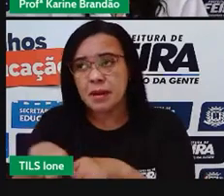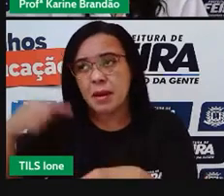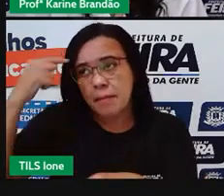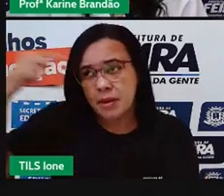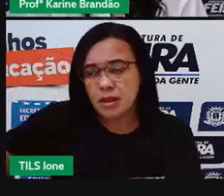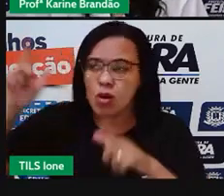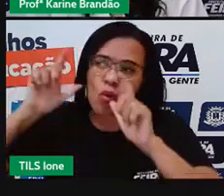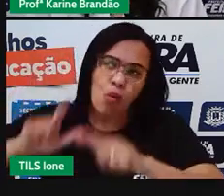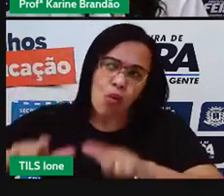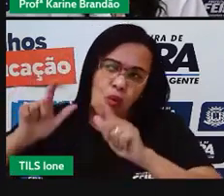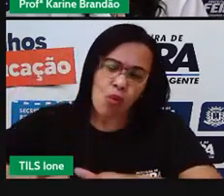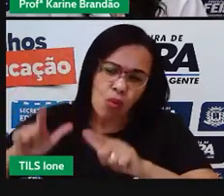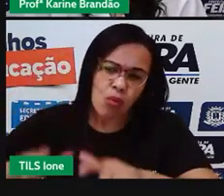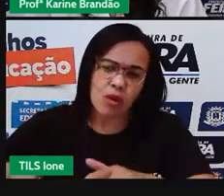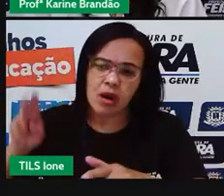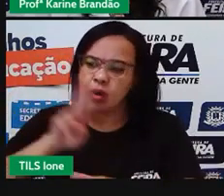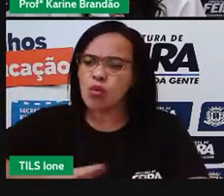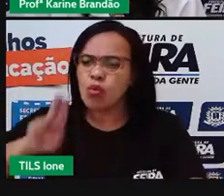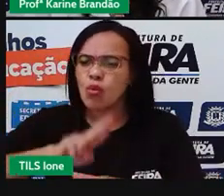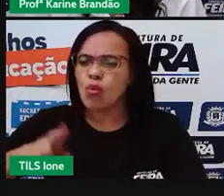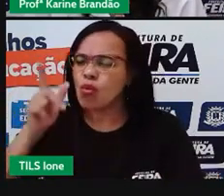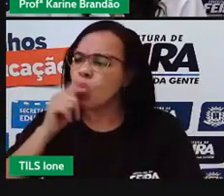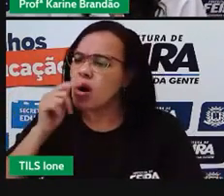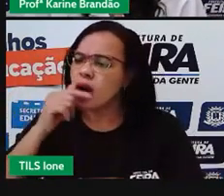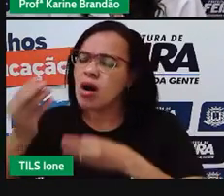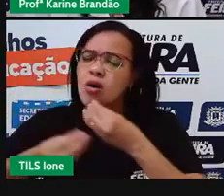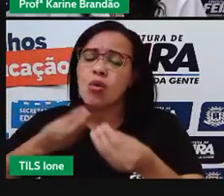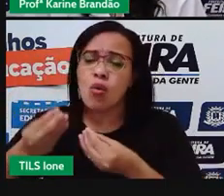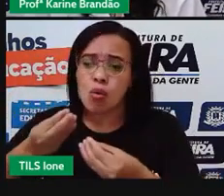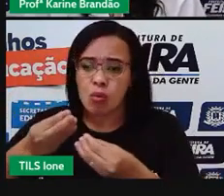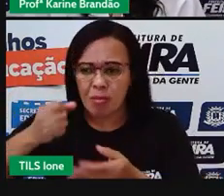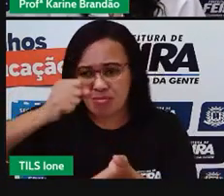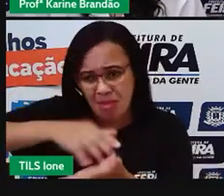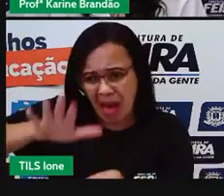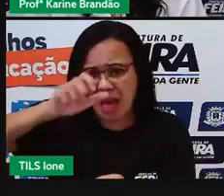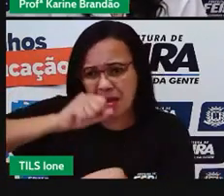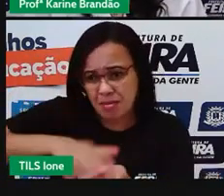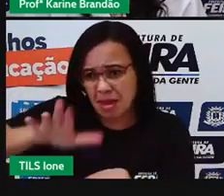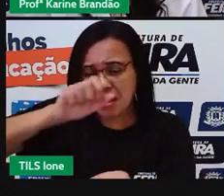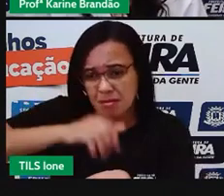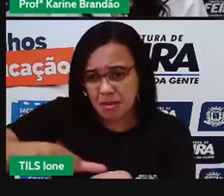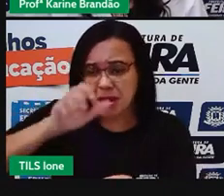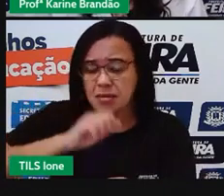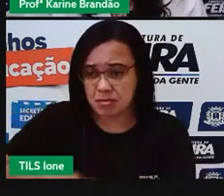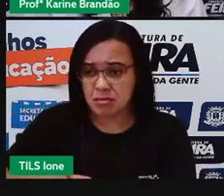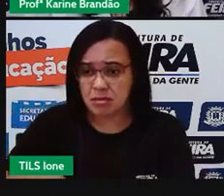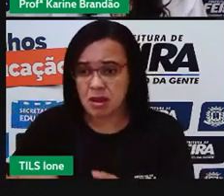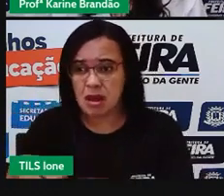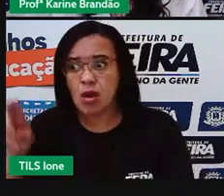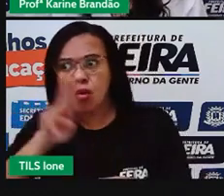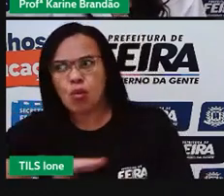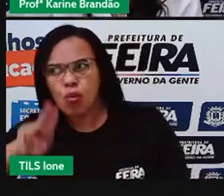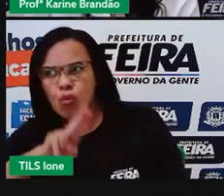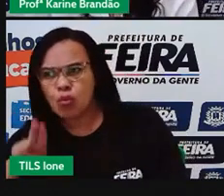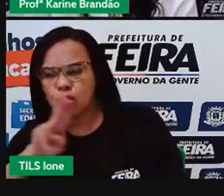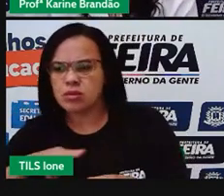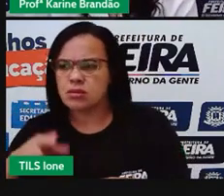gastando e usando essa água. Será que a gente está fazendo um consumo consciente?